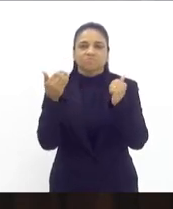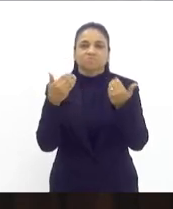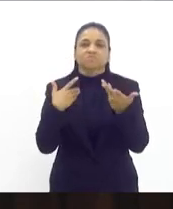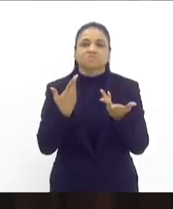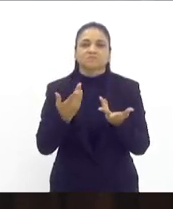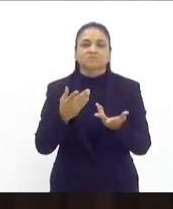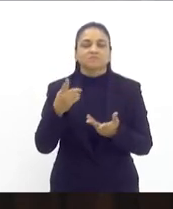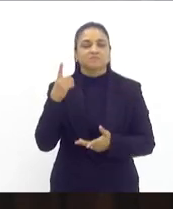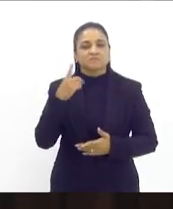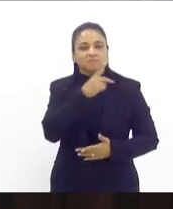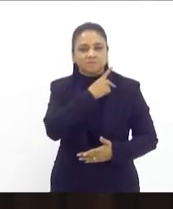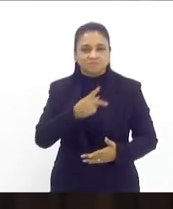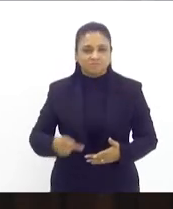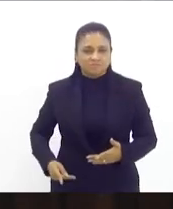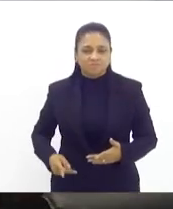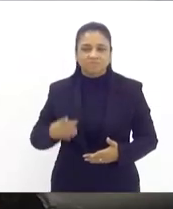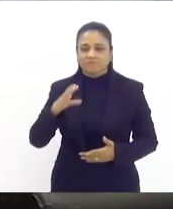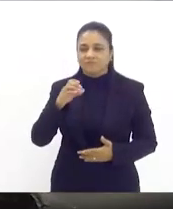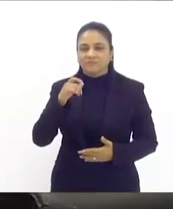Carlinhos BNH, por favor.